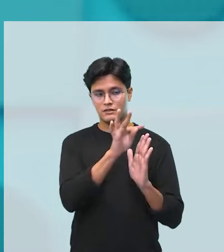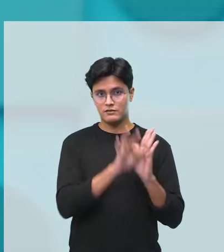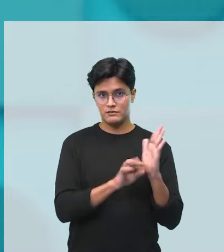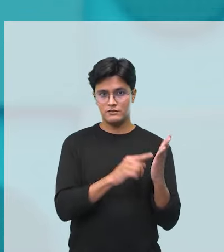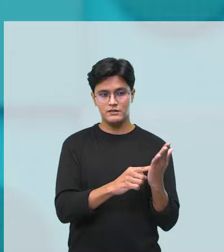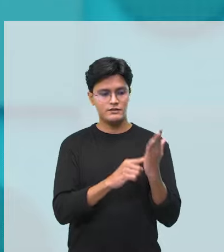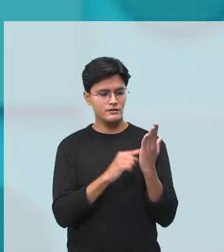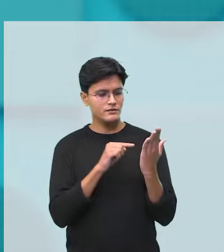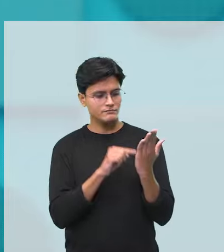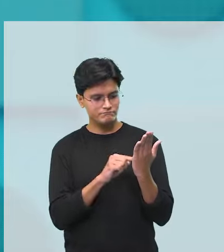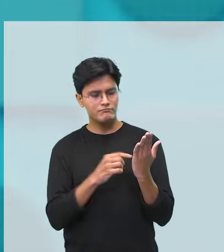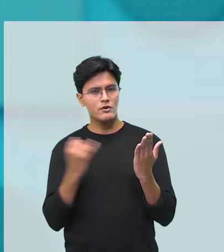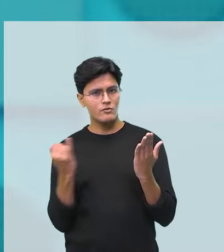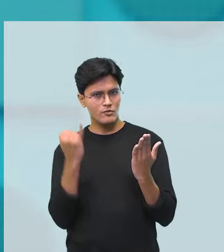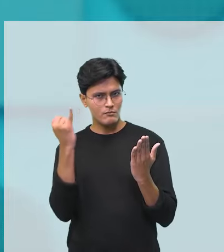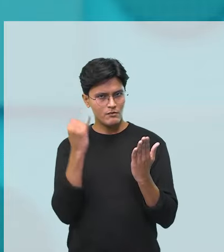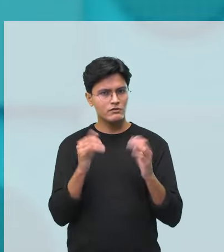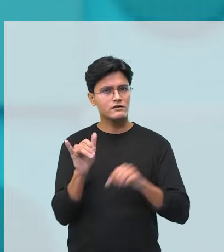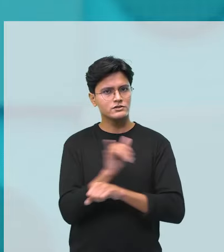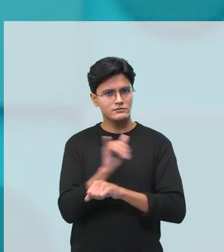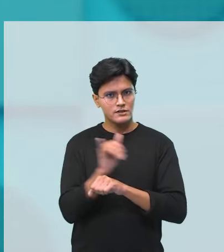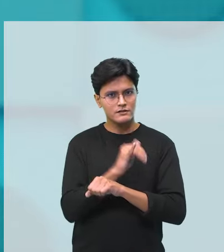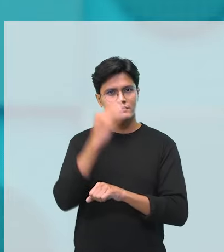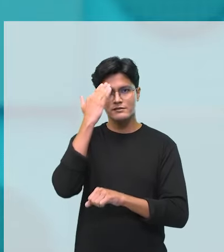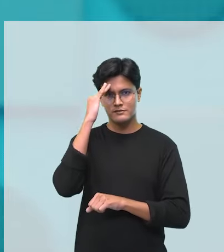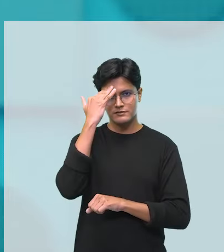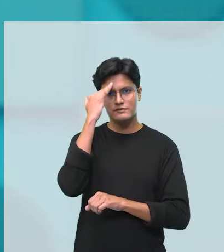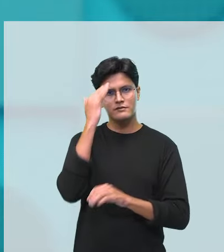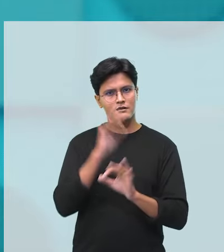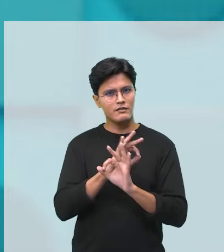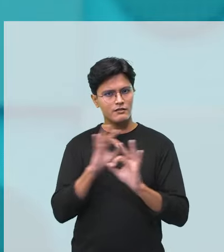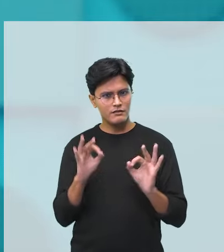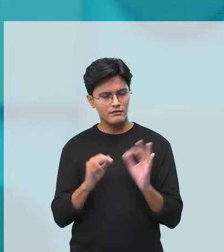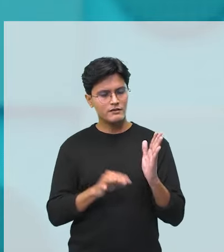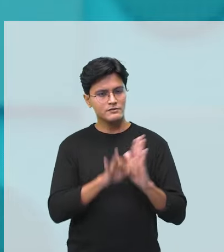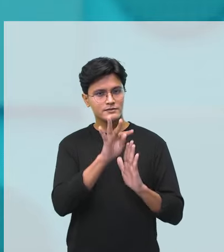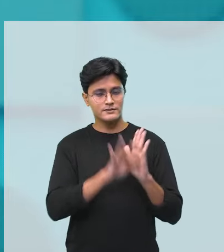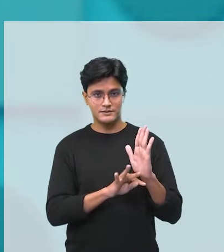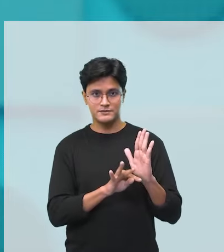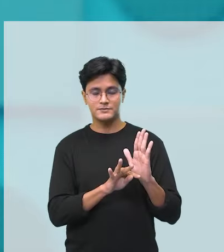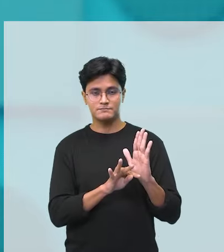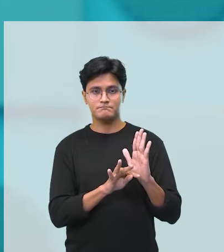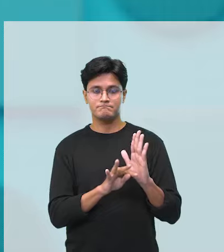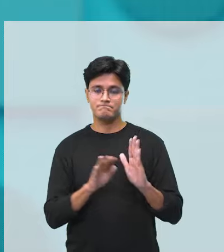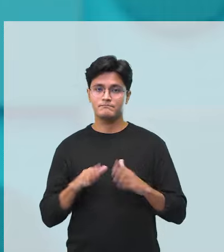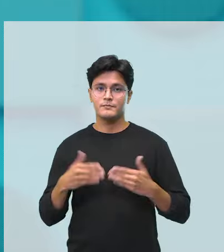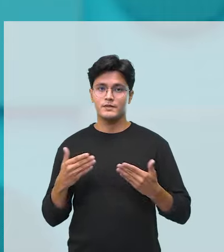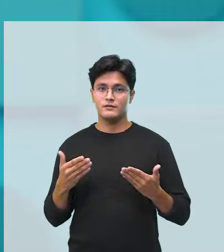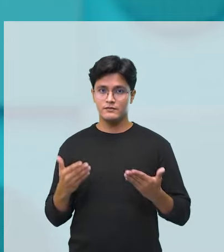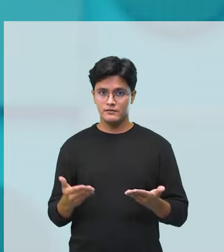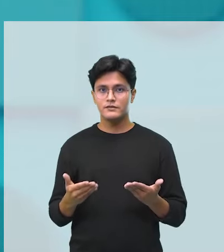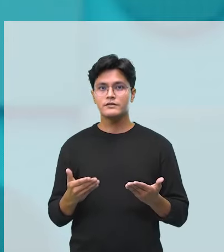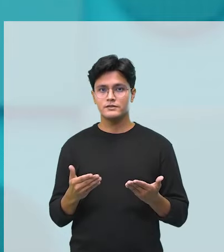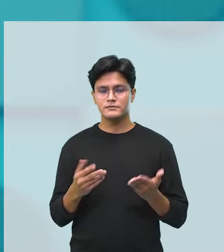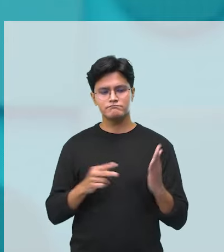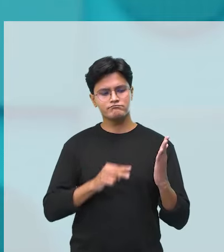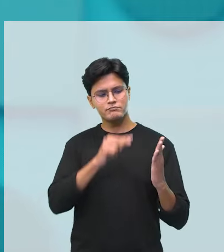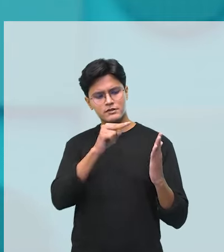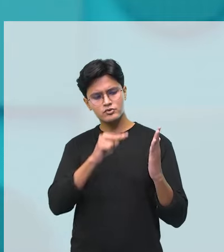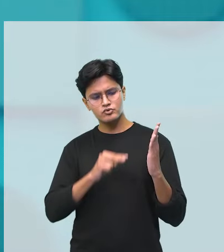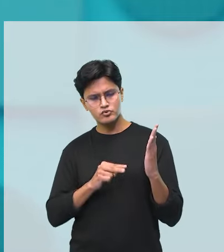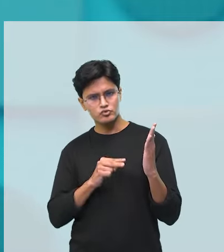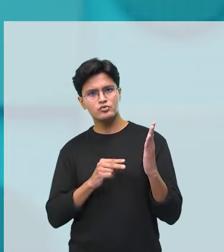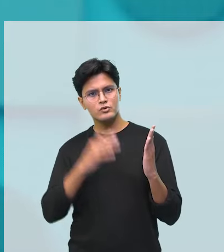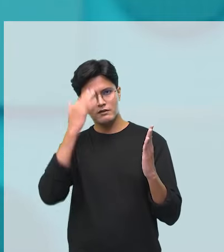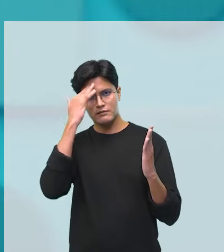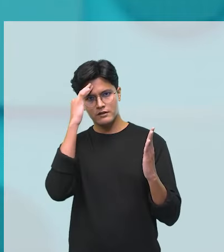estratégia para a gente conseguir entender perfeitamente esse texto, certo? Então, para a gente ter essa leitura, a gente